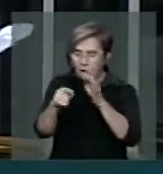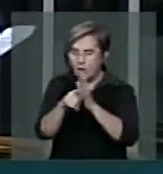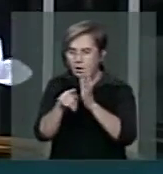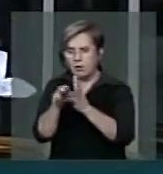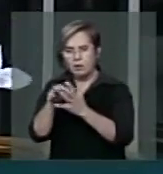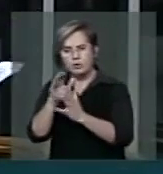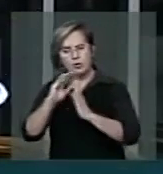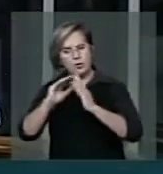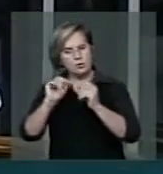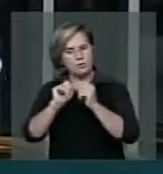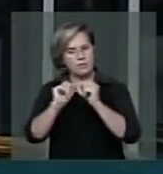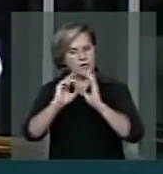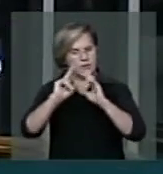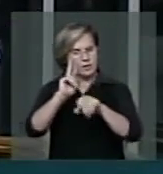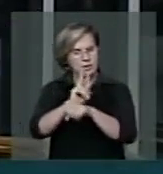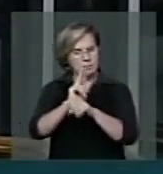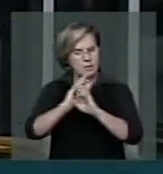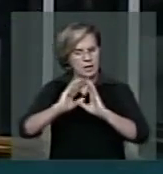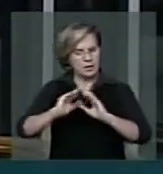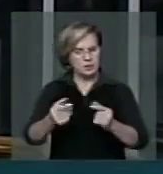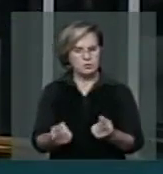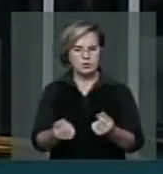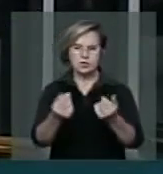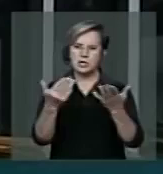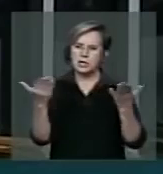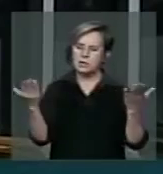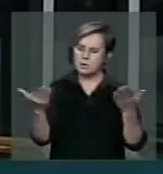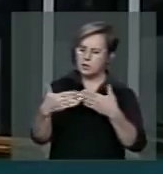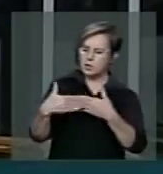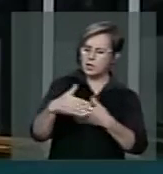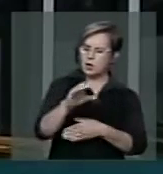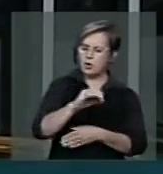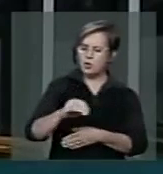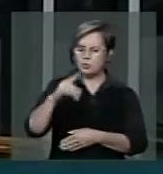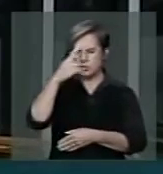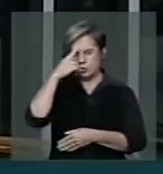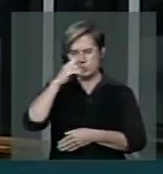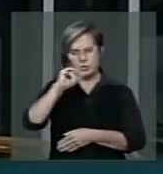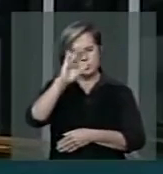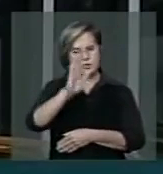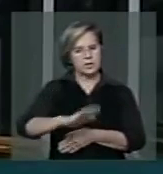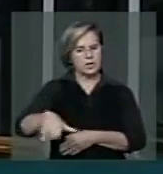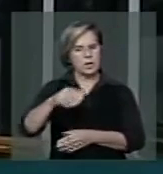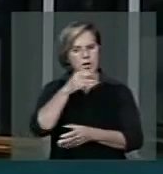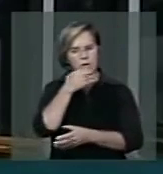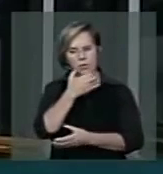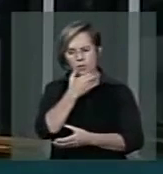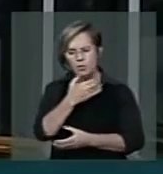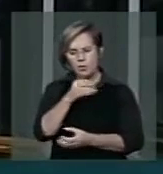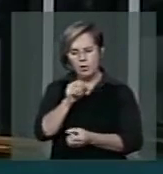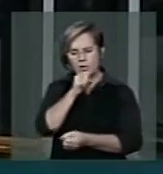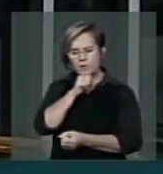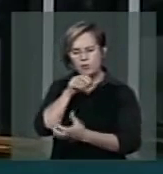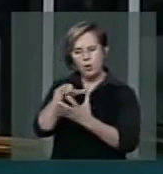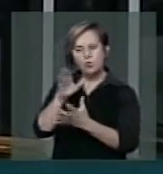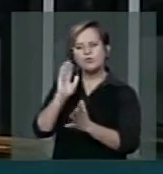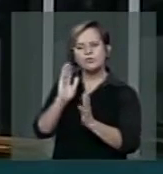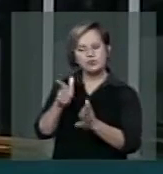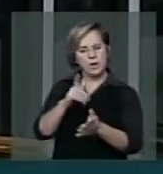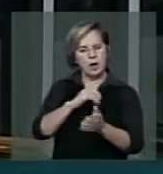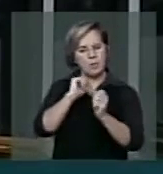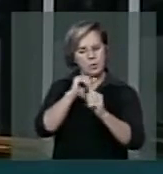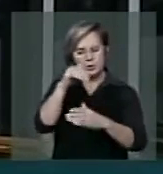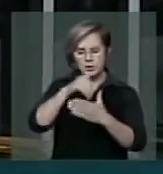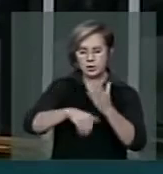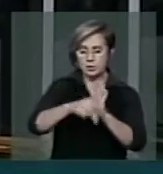Estamos chegando em outubro, que é o Dia Nacional do Idoso, para que essa casa possa votar esse projeto que já passou pela Comissão de